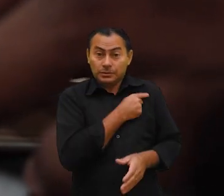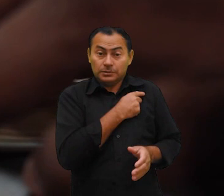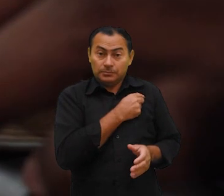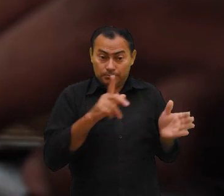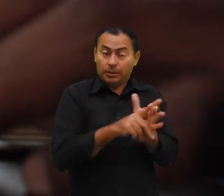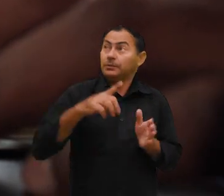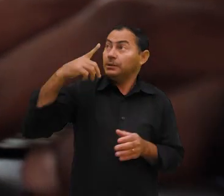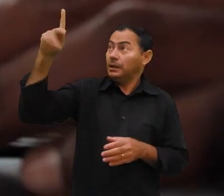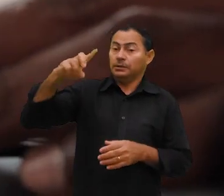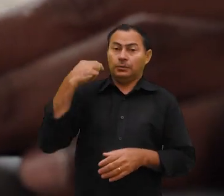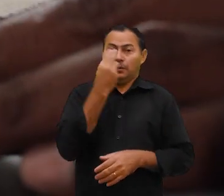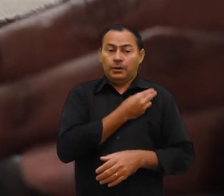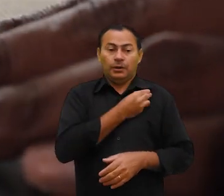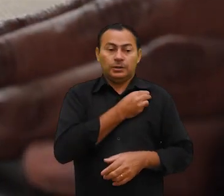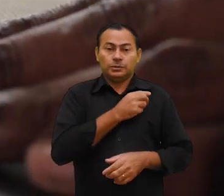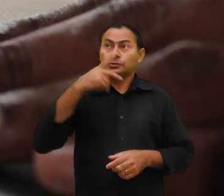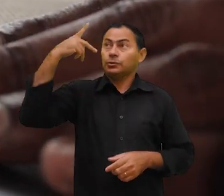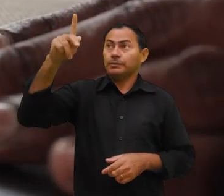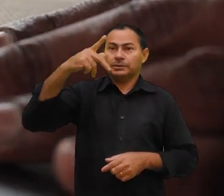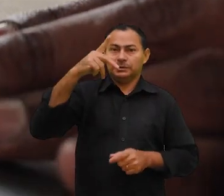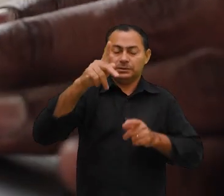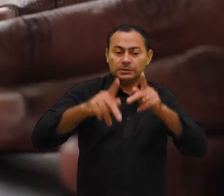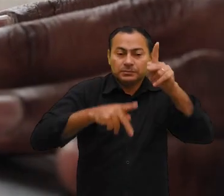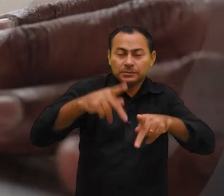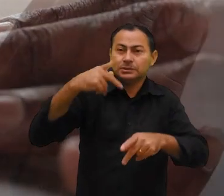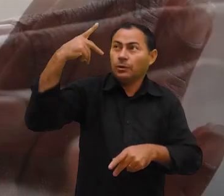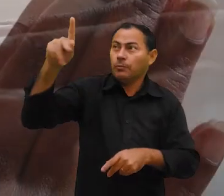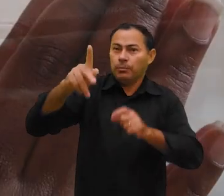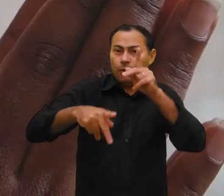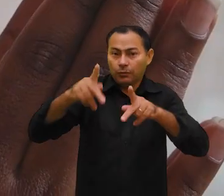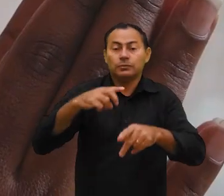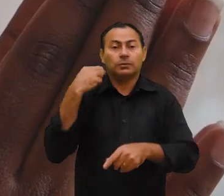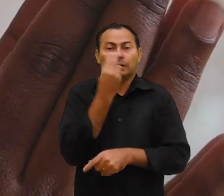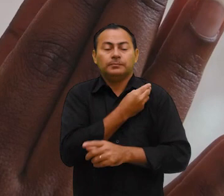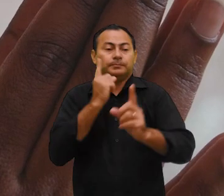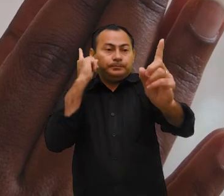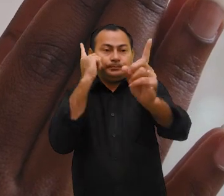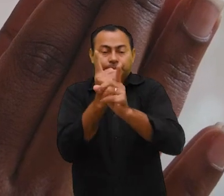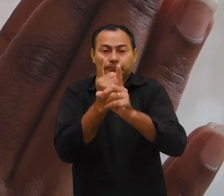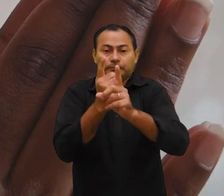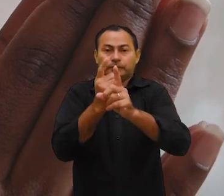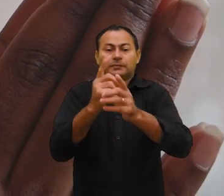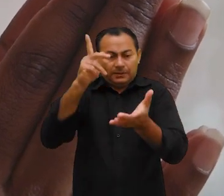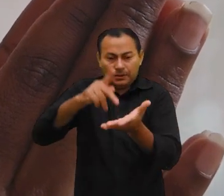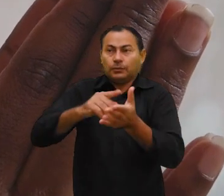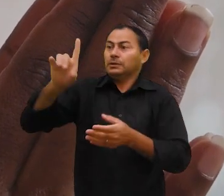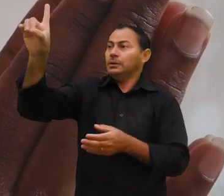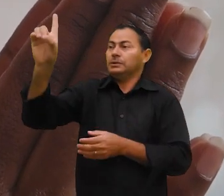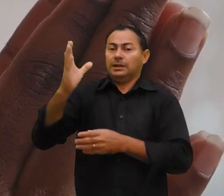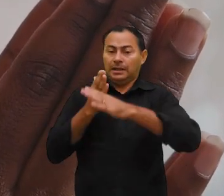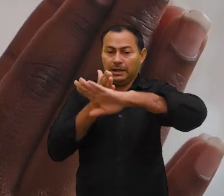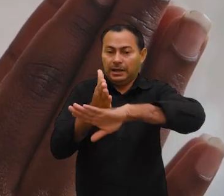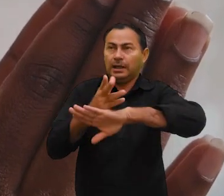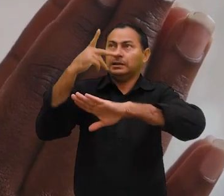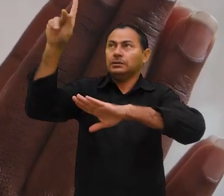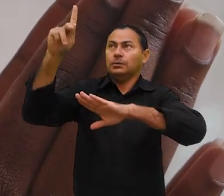Somos o seu povo. Somos rebanho do seu pastoreio. Todo aquele que tem um encontro verdadeiro com Deus e